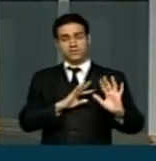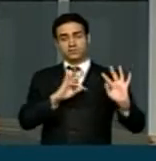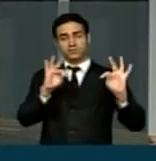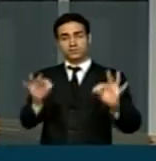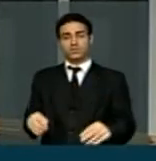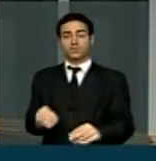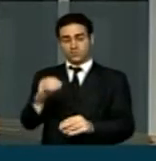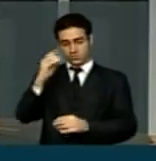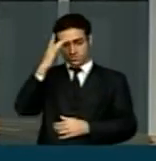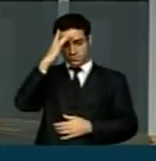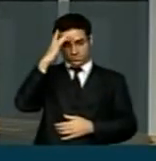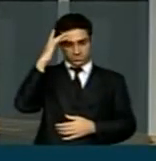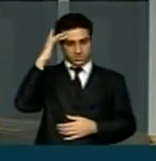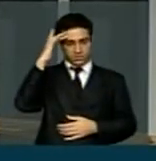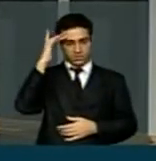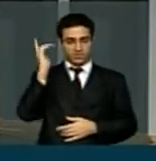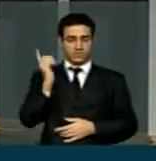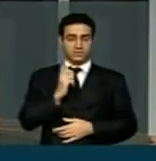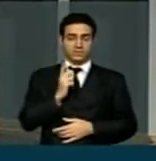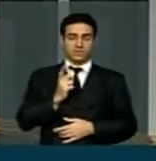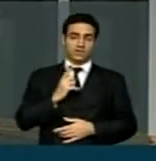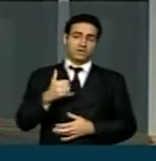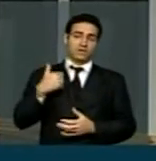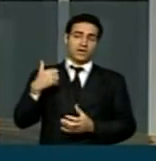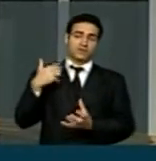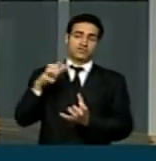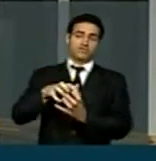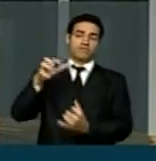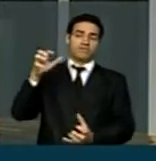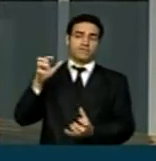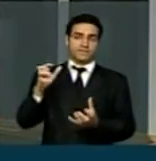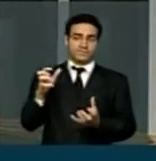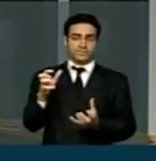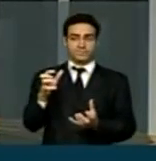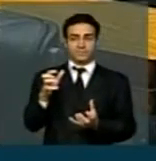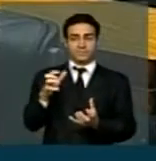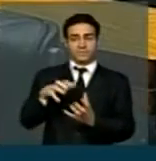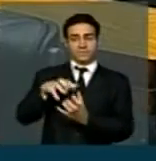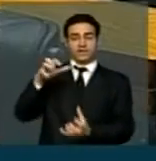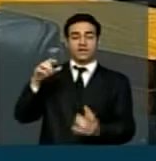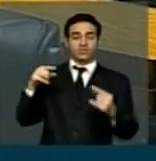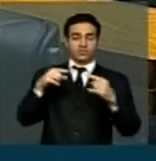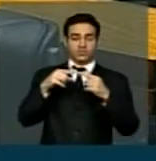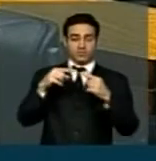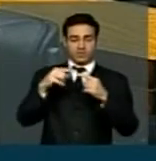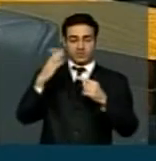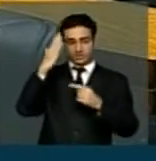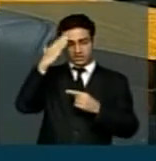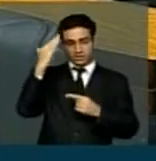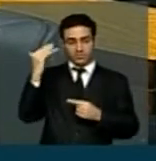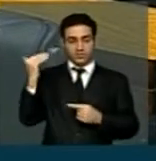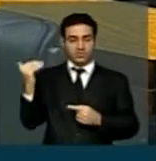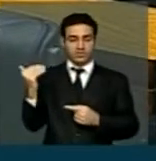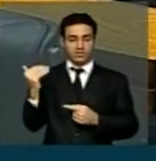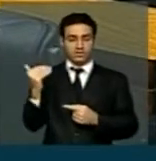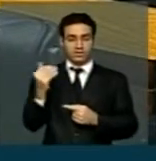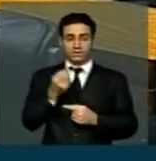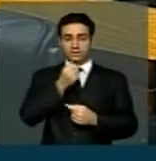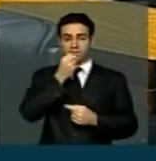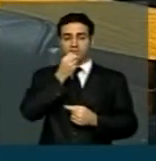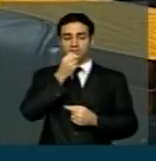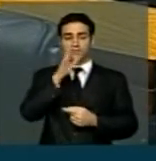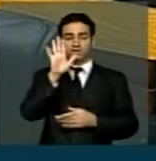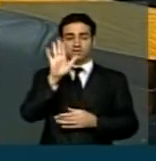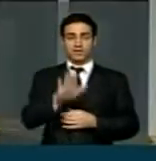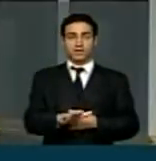que têm a terceira idade, idade da sabedoria. Uma boa tarde a